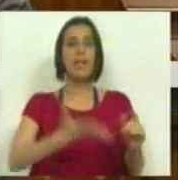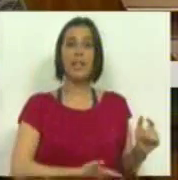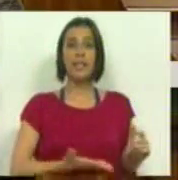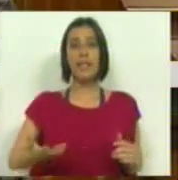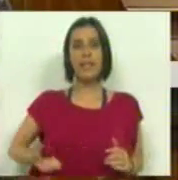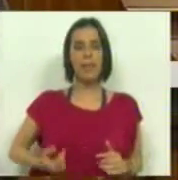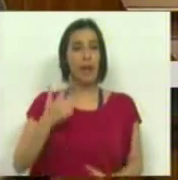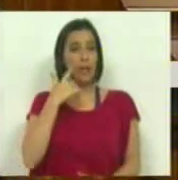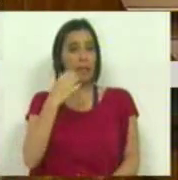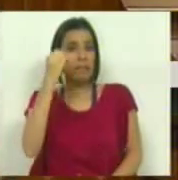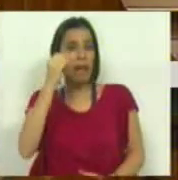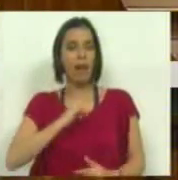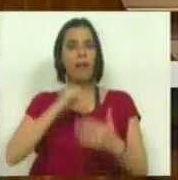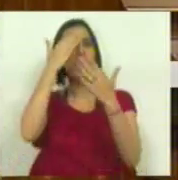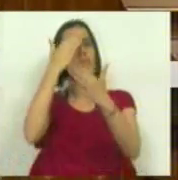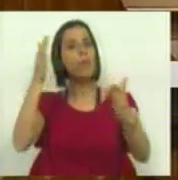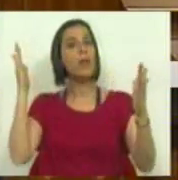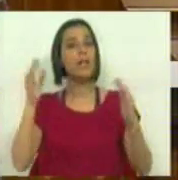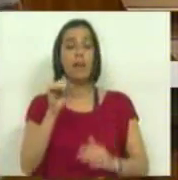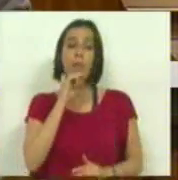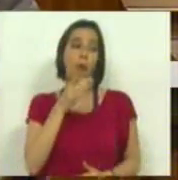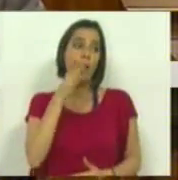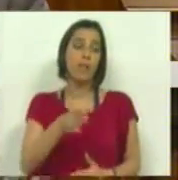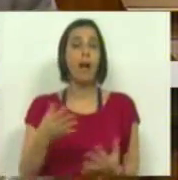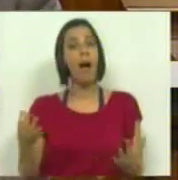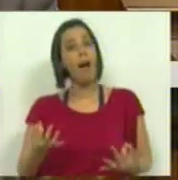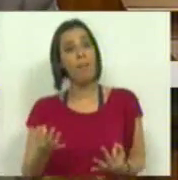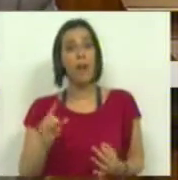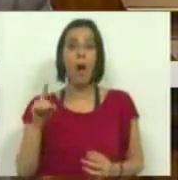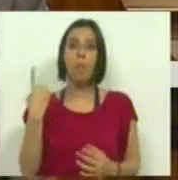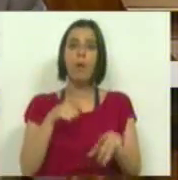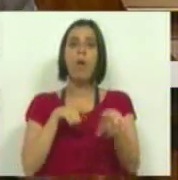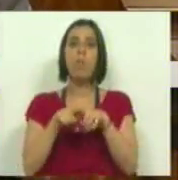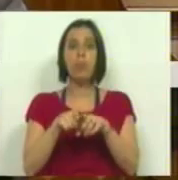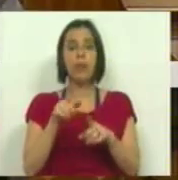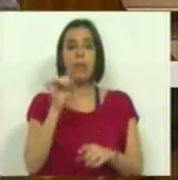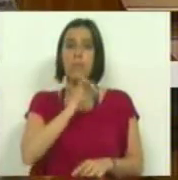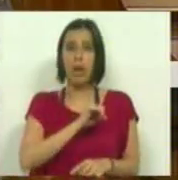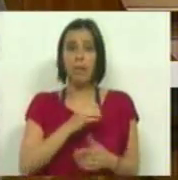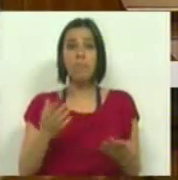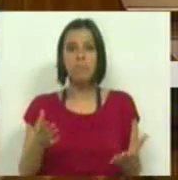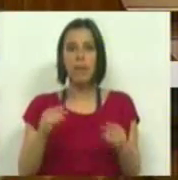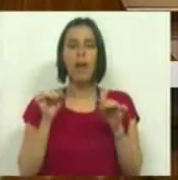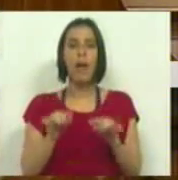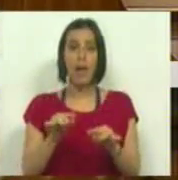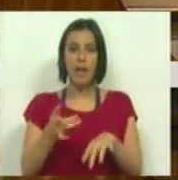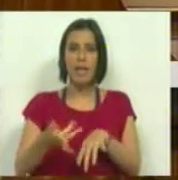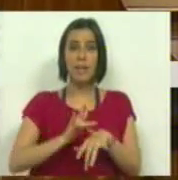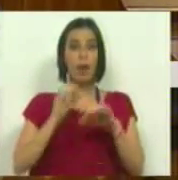desemprego nunca visto de nossa democracia, pode dizer que, afinal, as suas políticas estão a dar certo. Esta